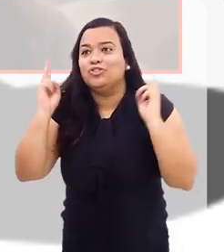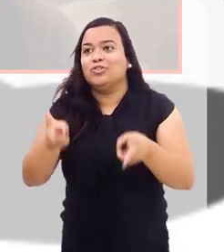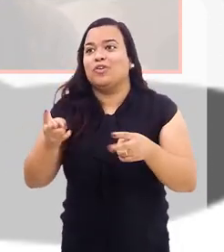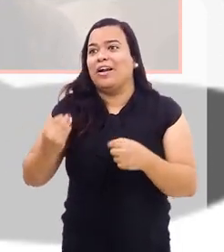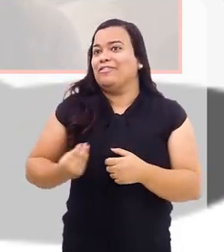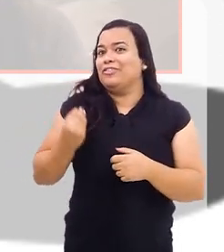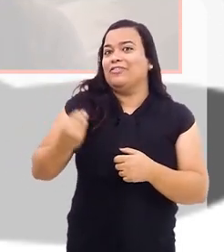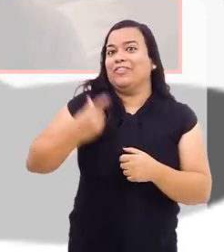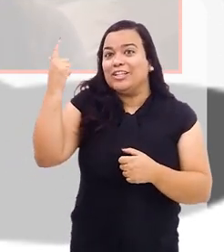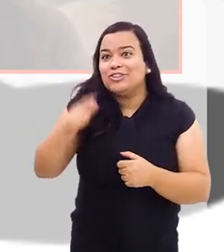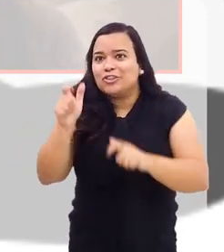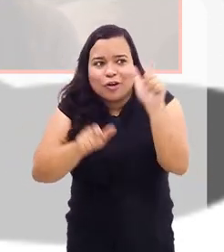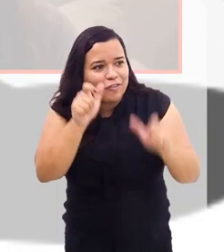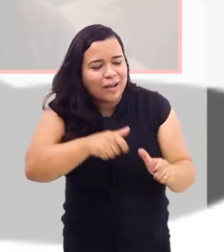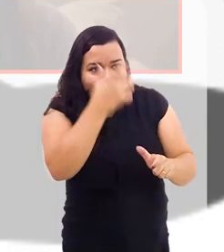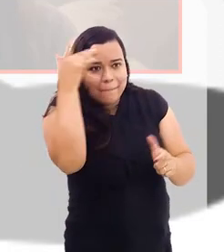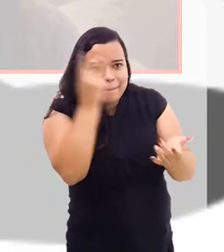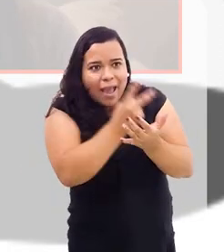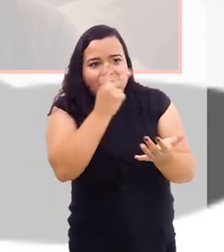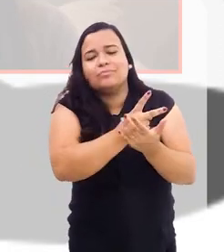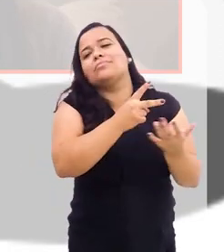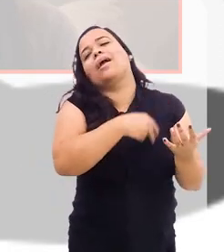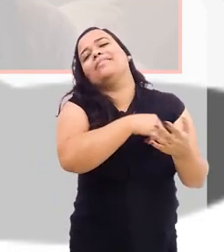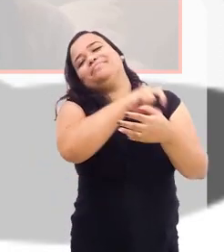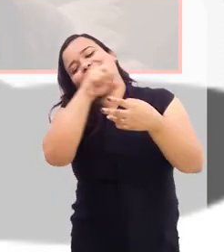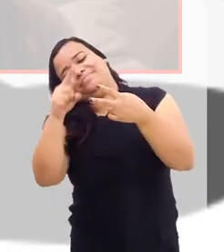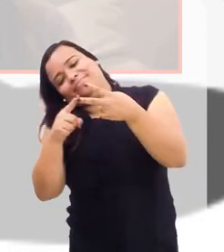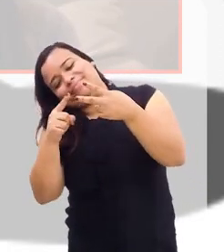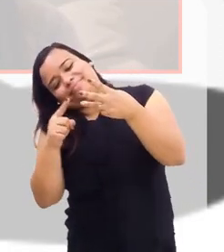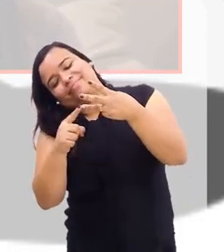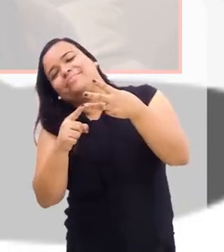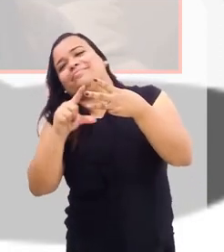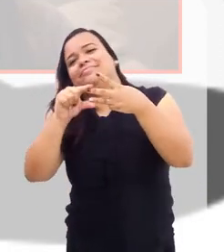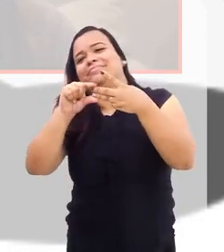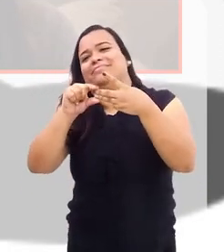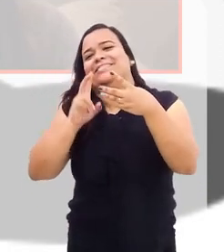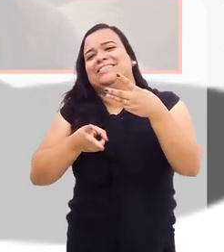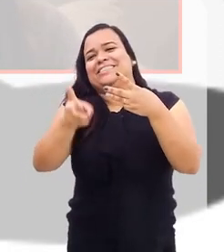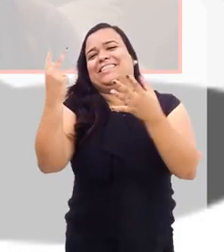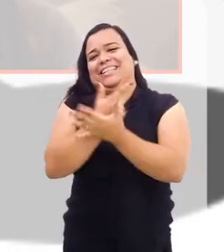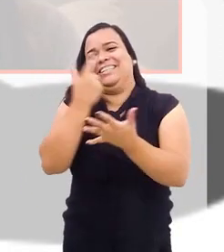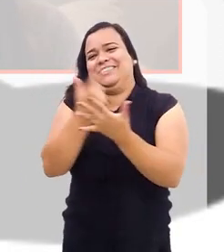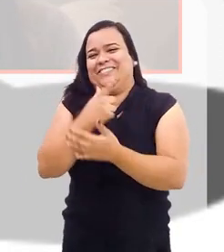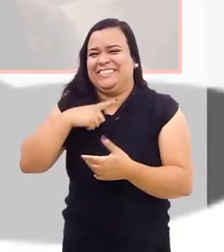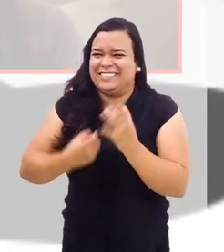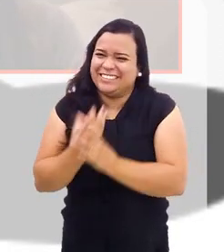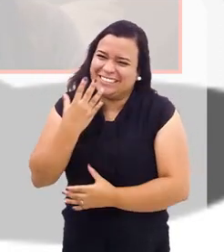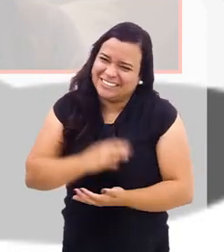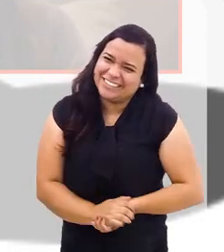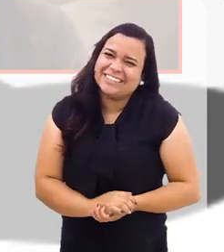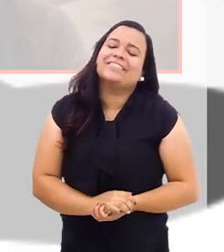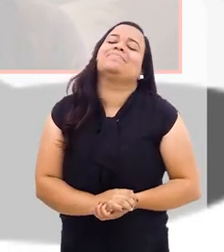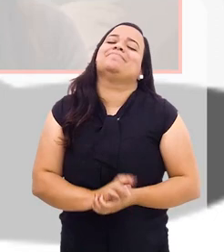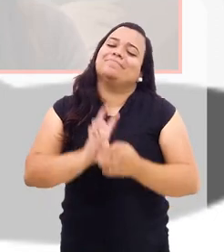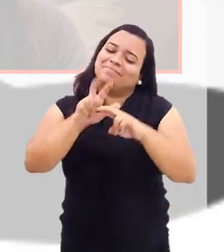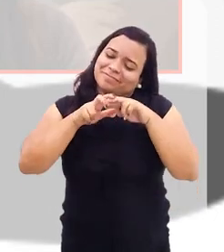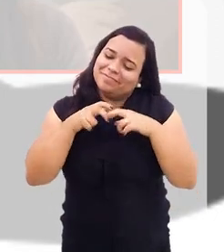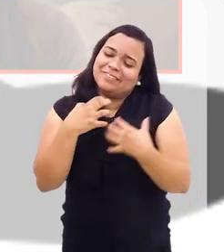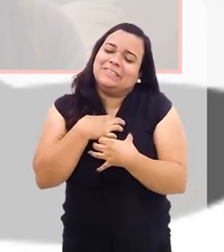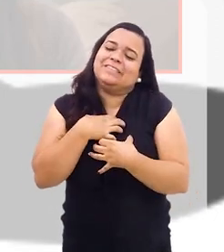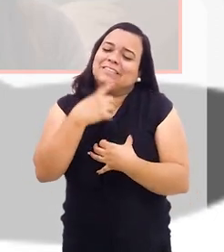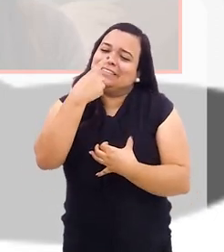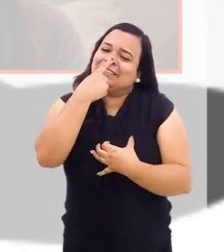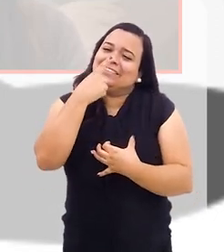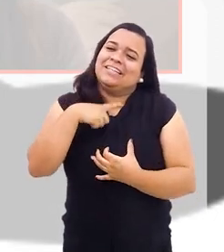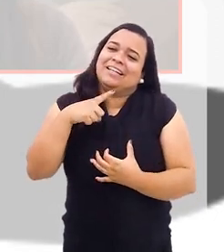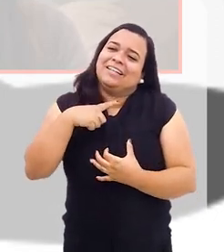preciso reviver essas pessoas novamente. E foi daí que surgiu a continuação dos livros. Foi exatamente por